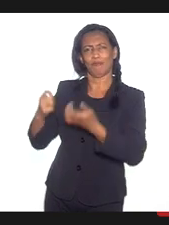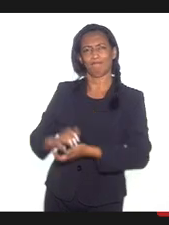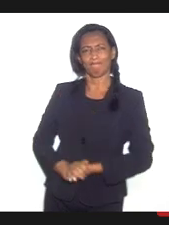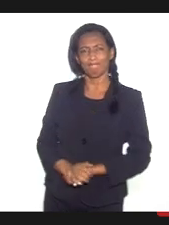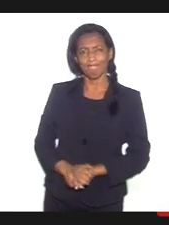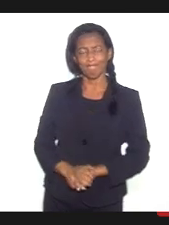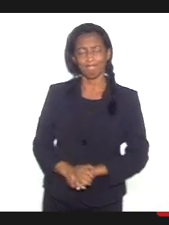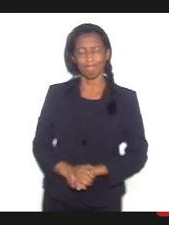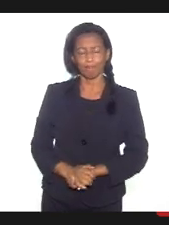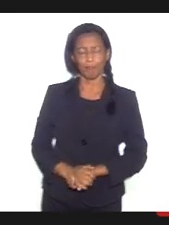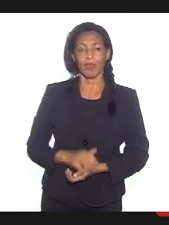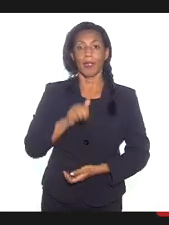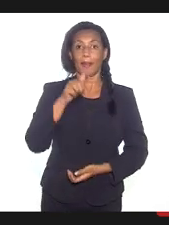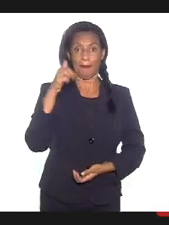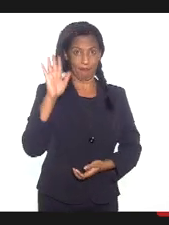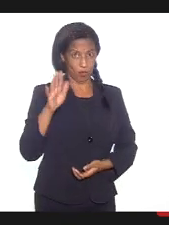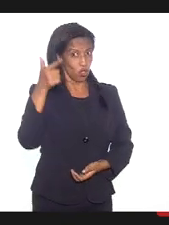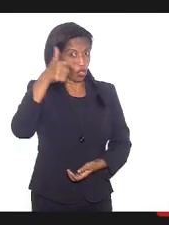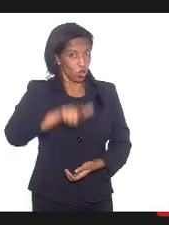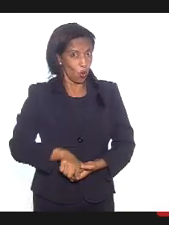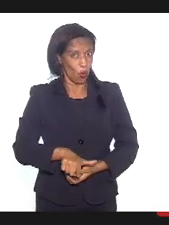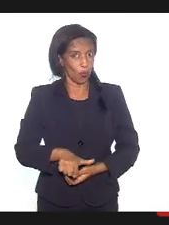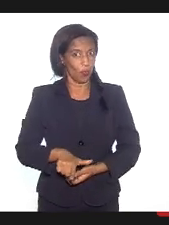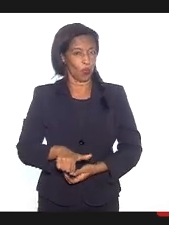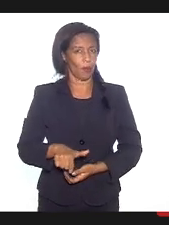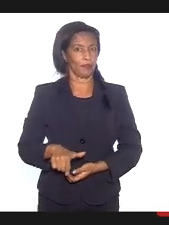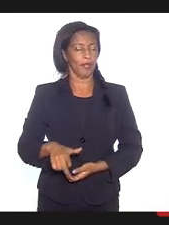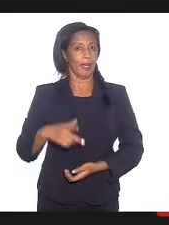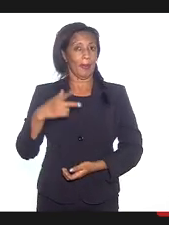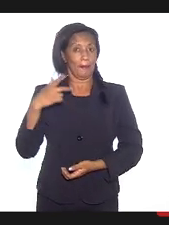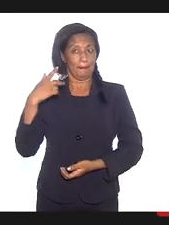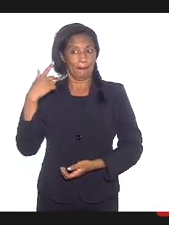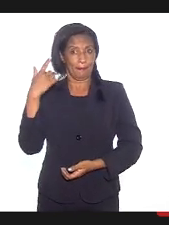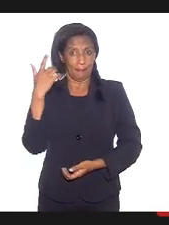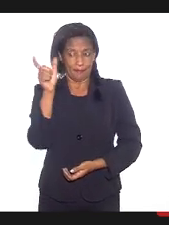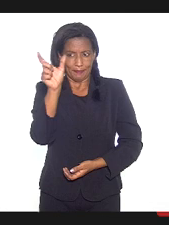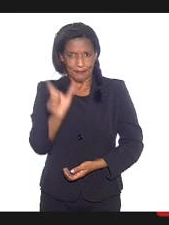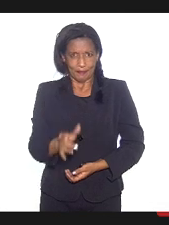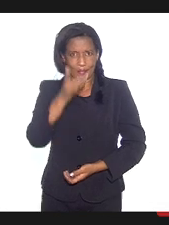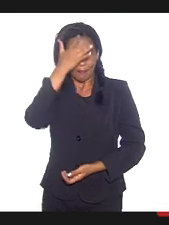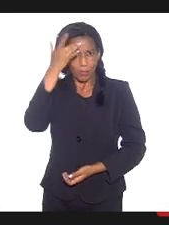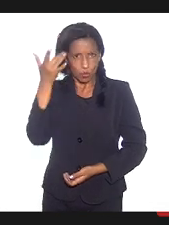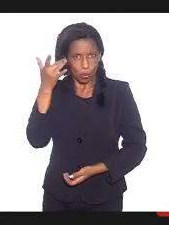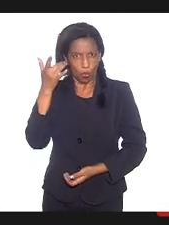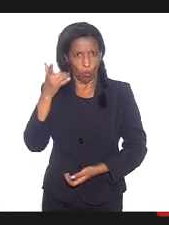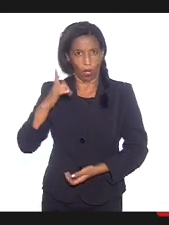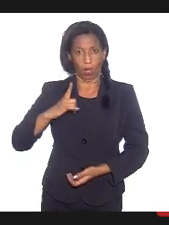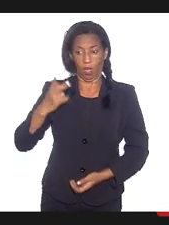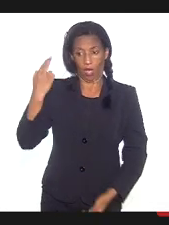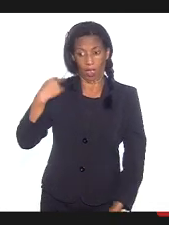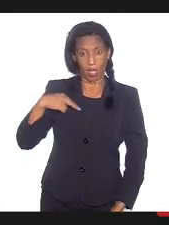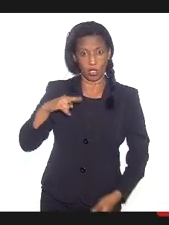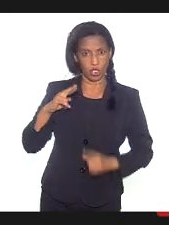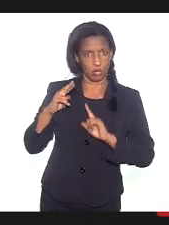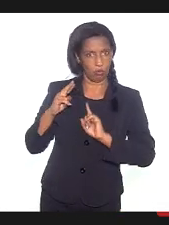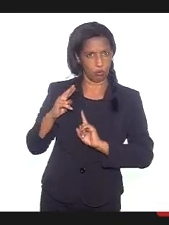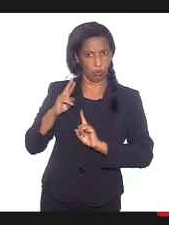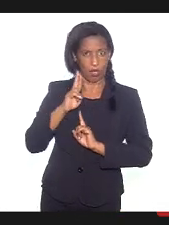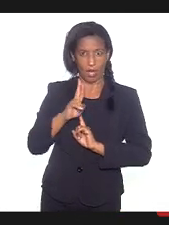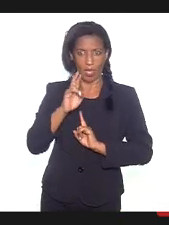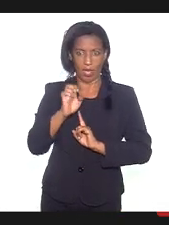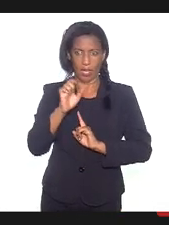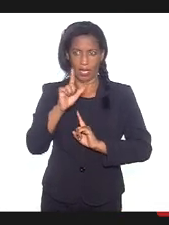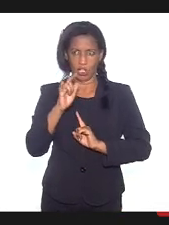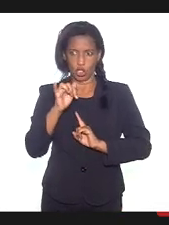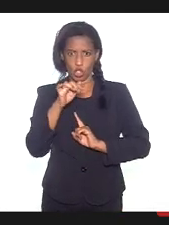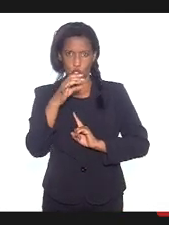Volto a dizer, para quem é autenticamente religioso, nada dói mais do que ver o seu